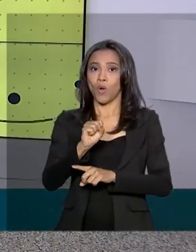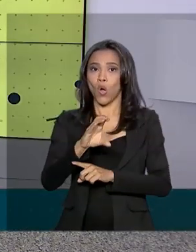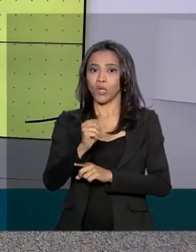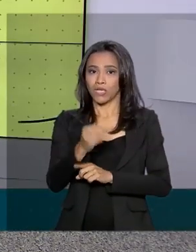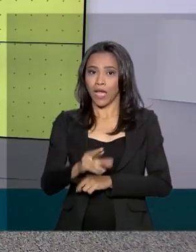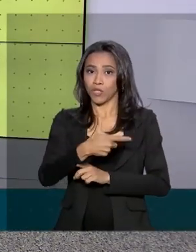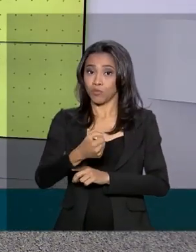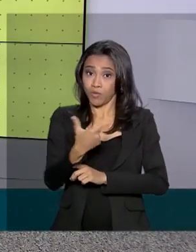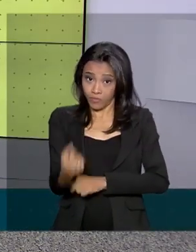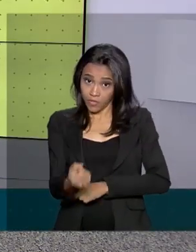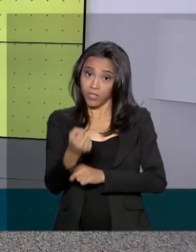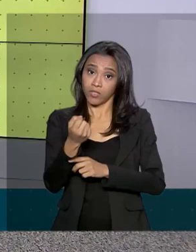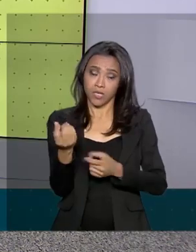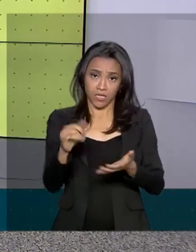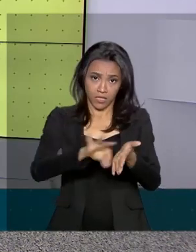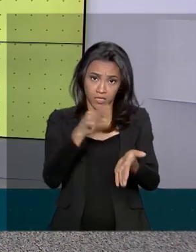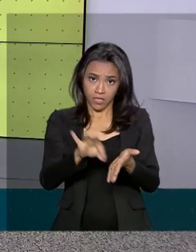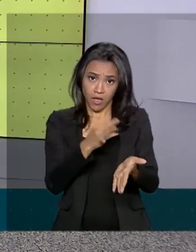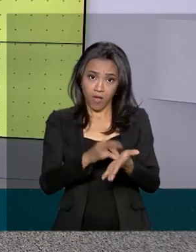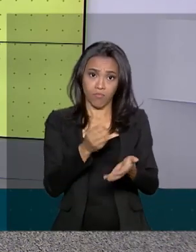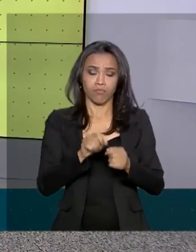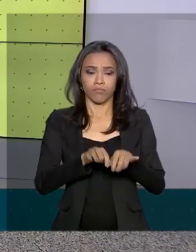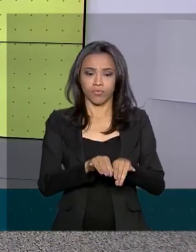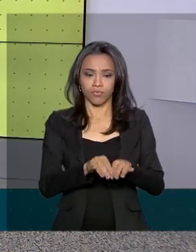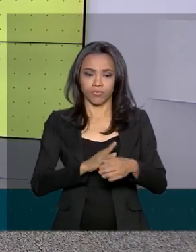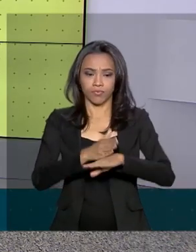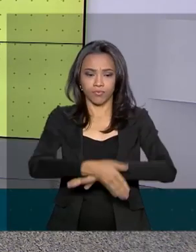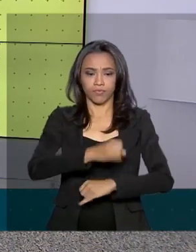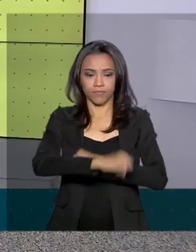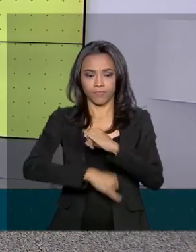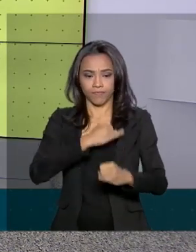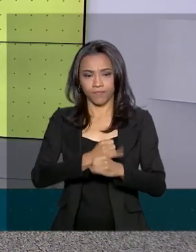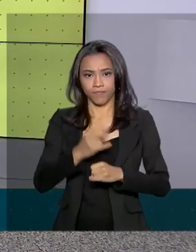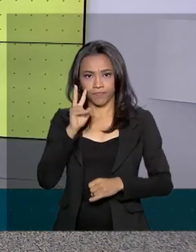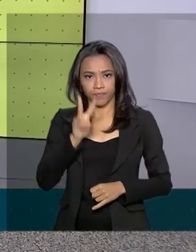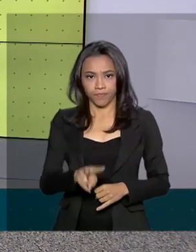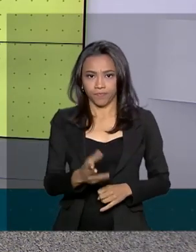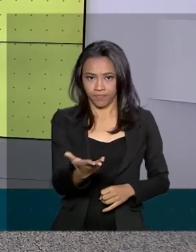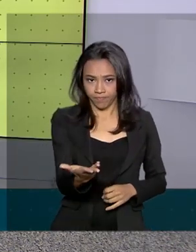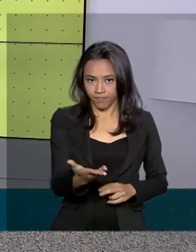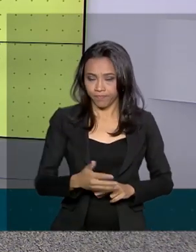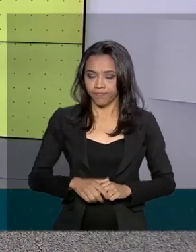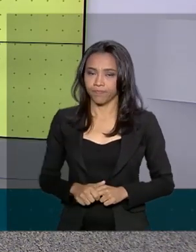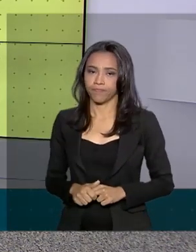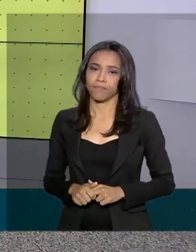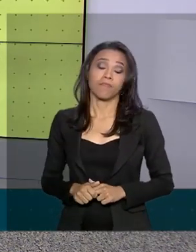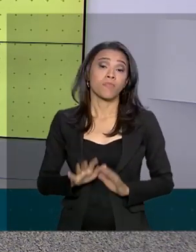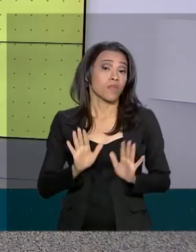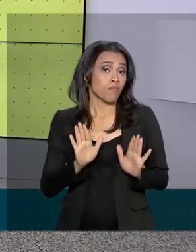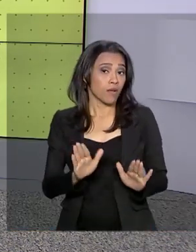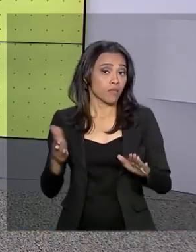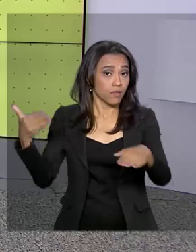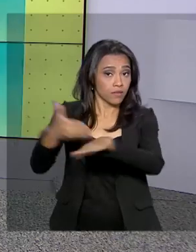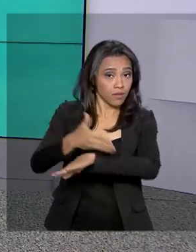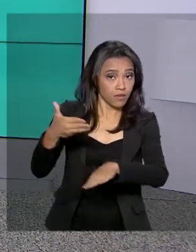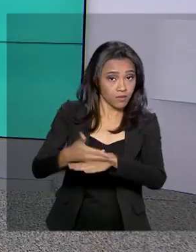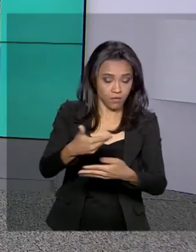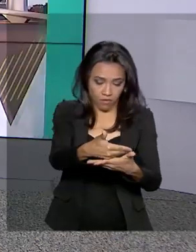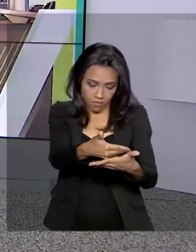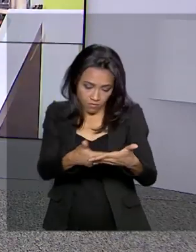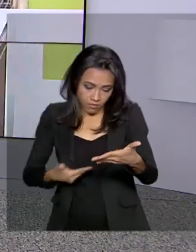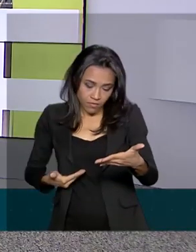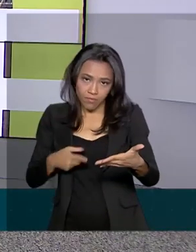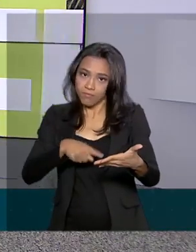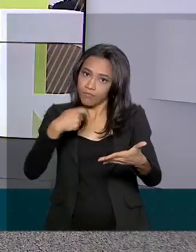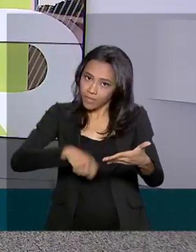por meio do formulário disponível no portal oscar.cultura.gov.br. Mas para ter acesso ao formulário, é